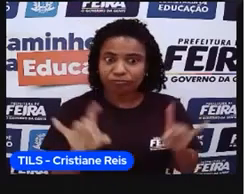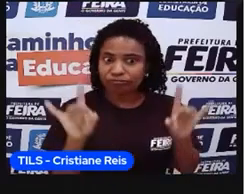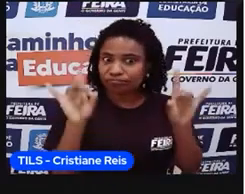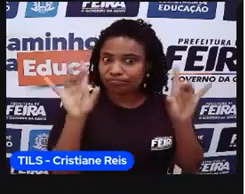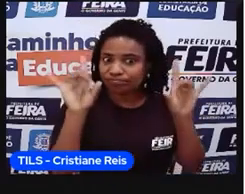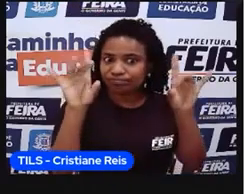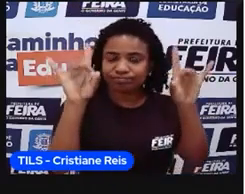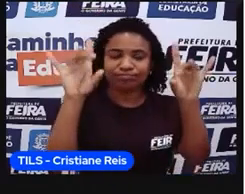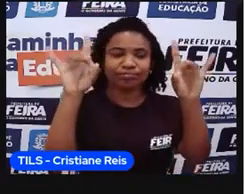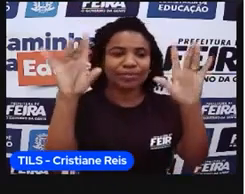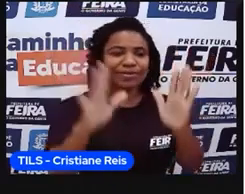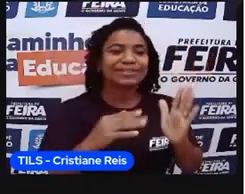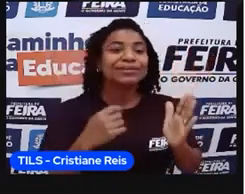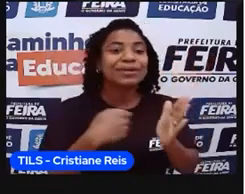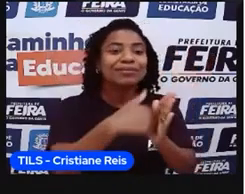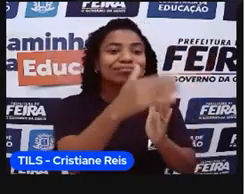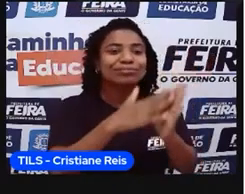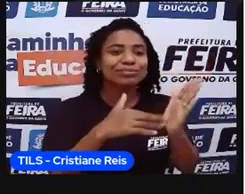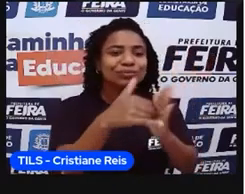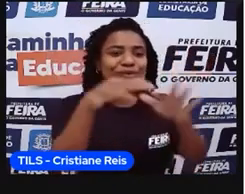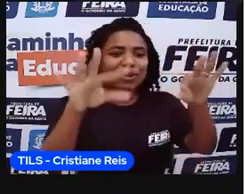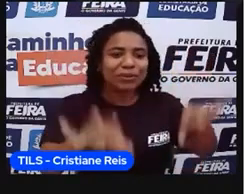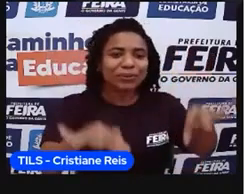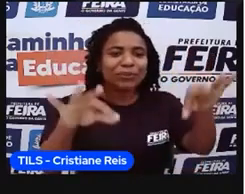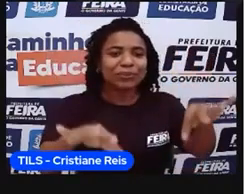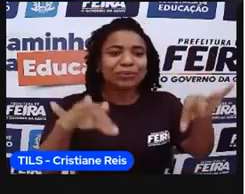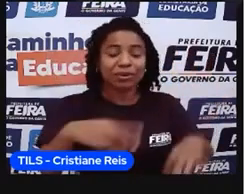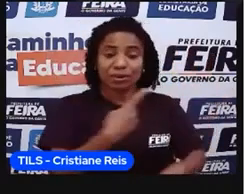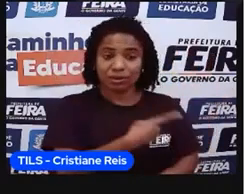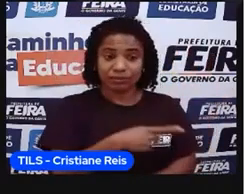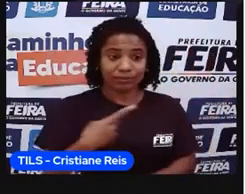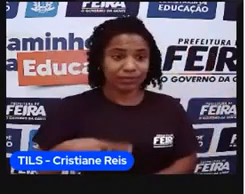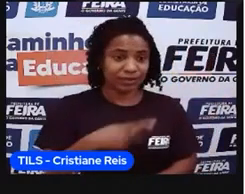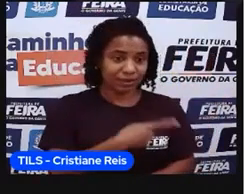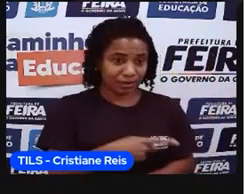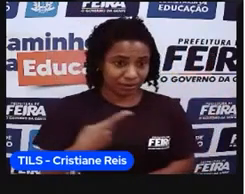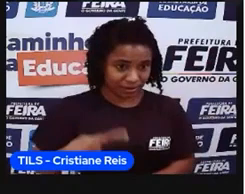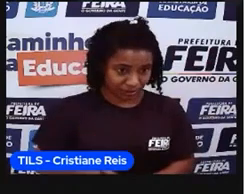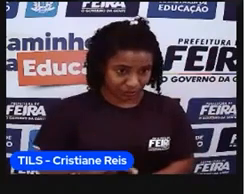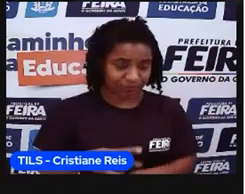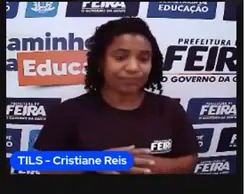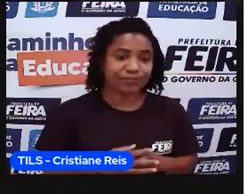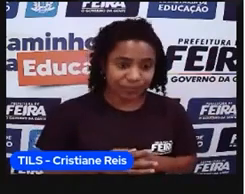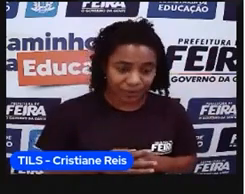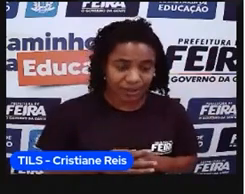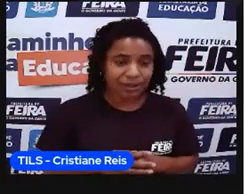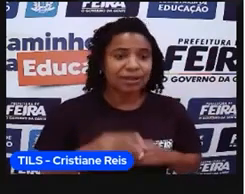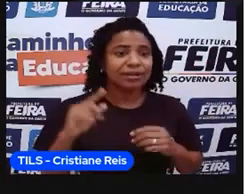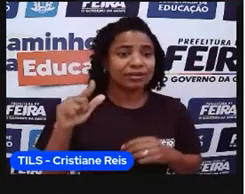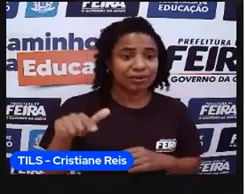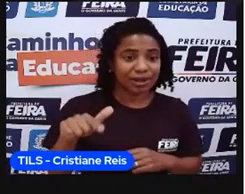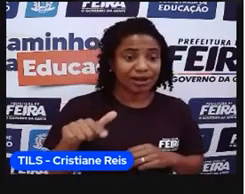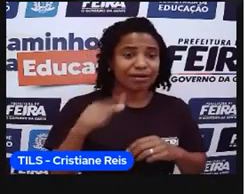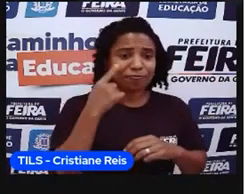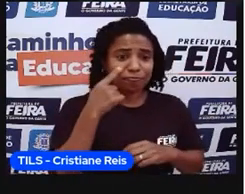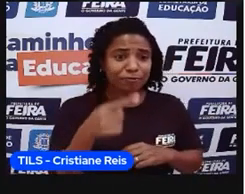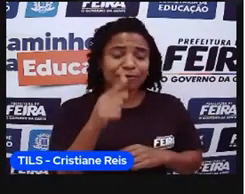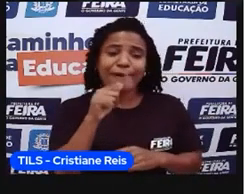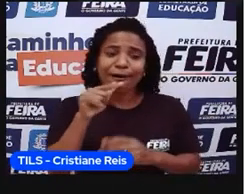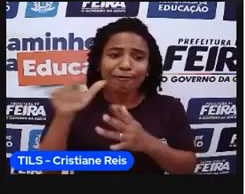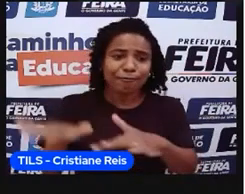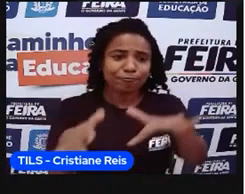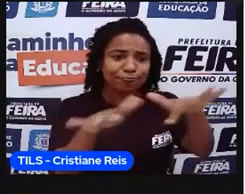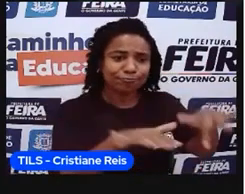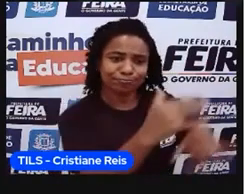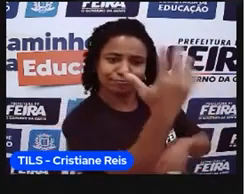né? E aí, consequentemente, tinha muito dessa madeira no litoral nordestino, e aí eles começaram o processo de extração dessa